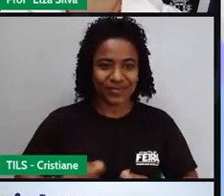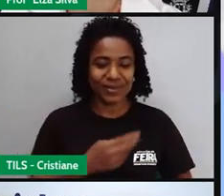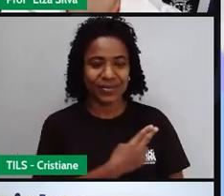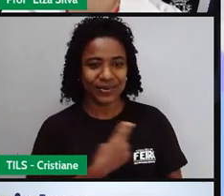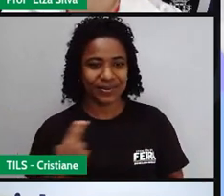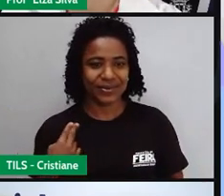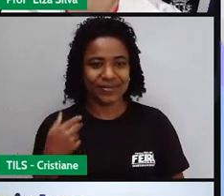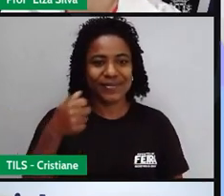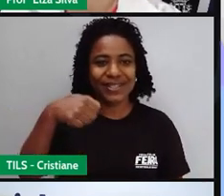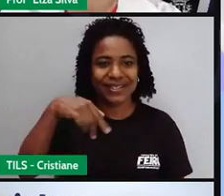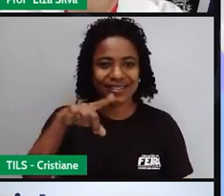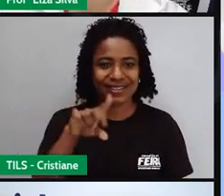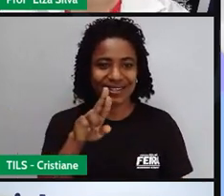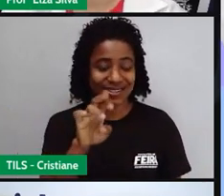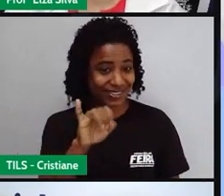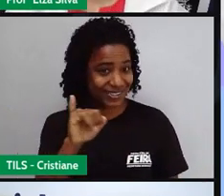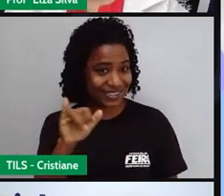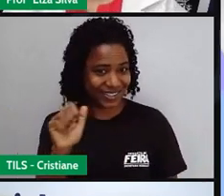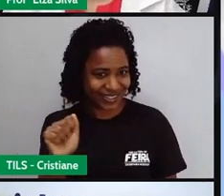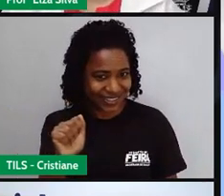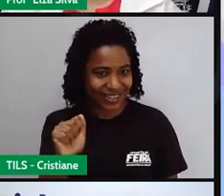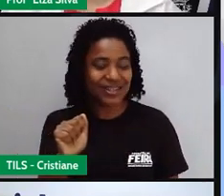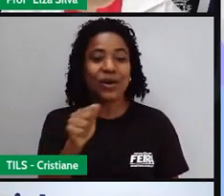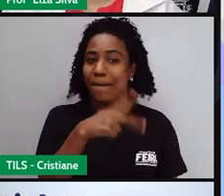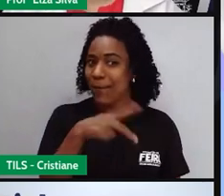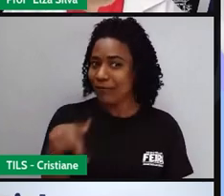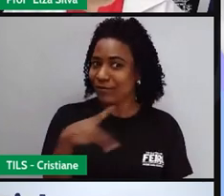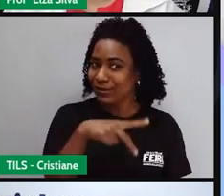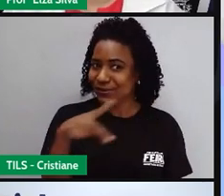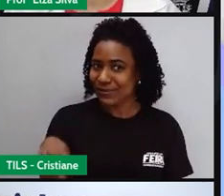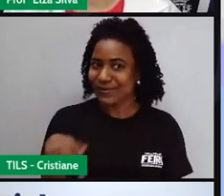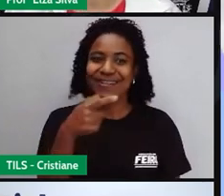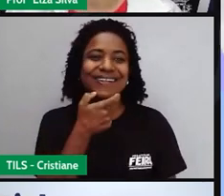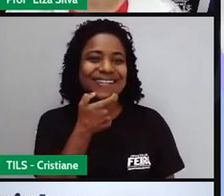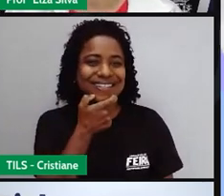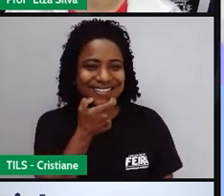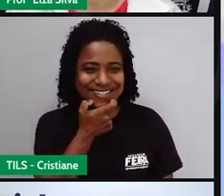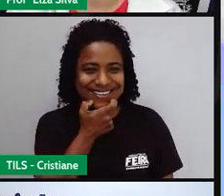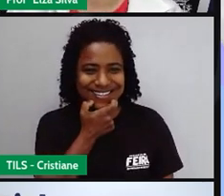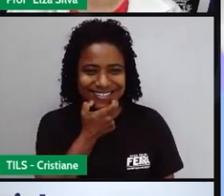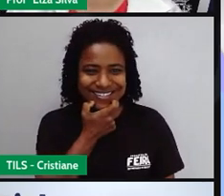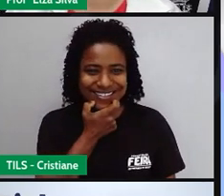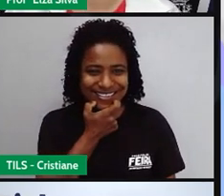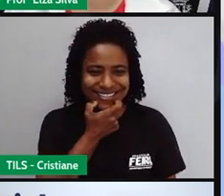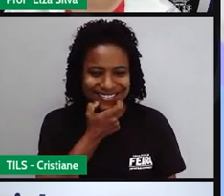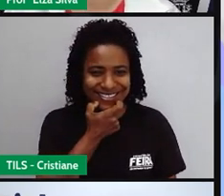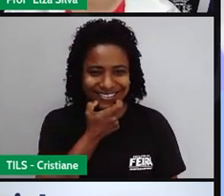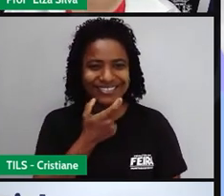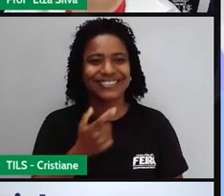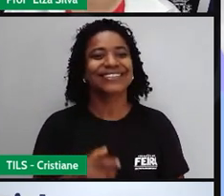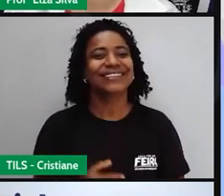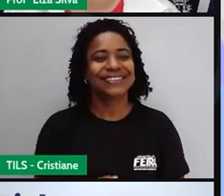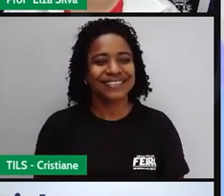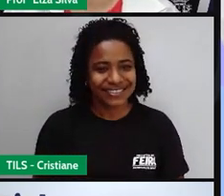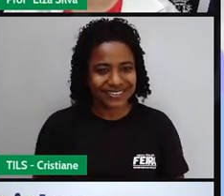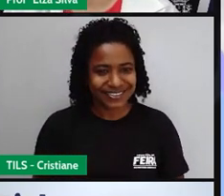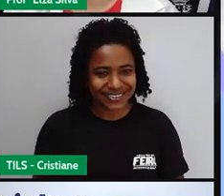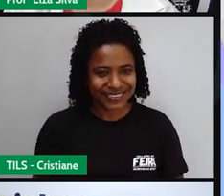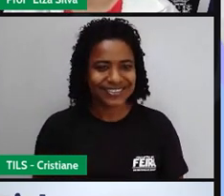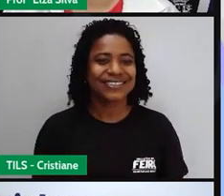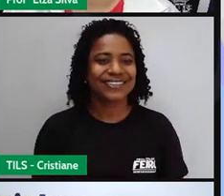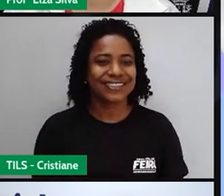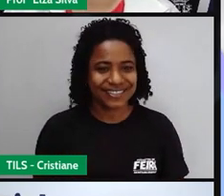an English teacher. Eu sou Andréia e eu sou também professora de inglês. Welcome